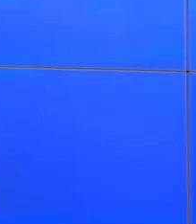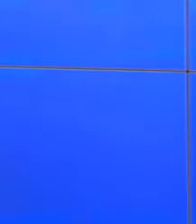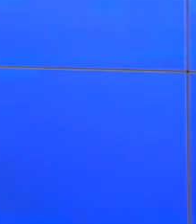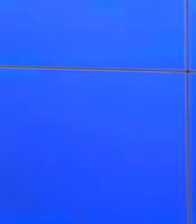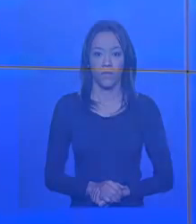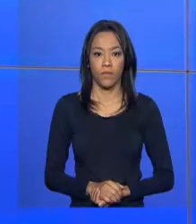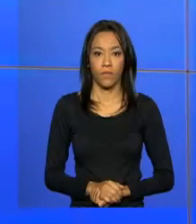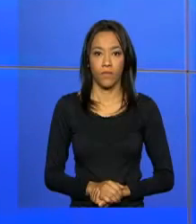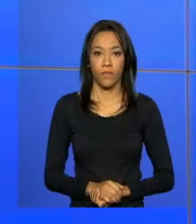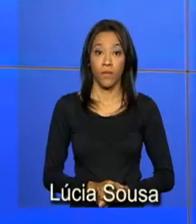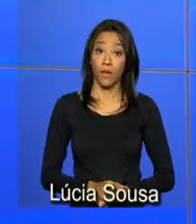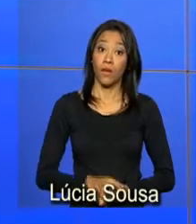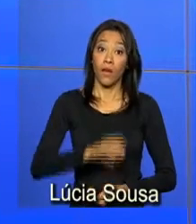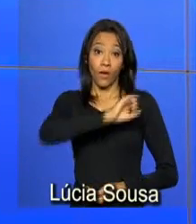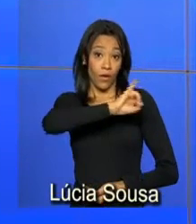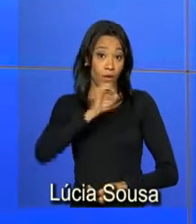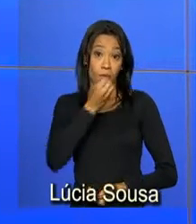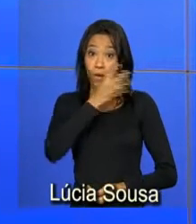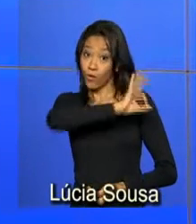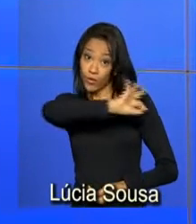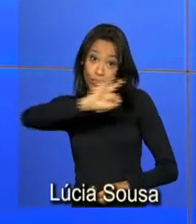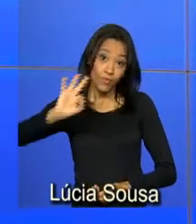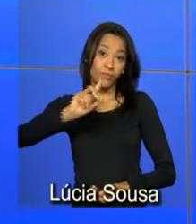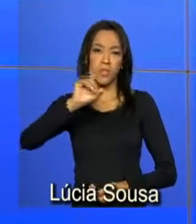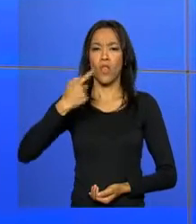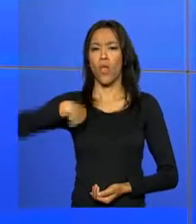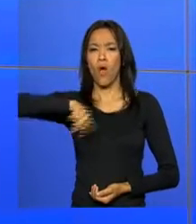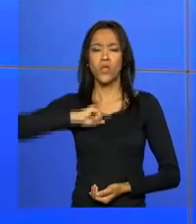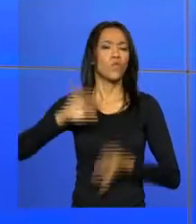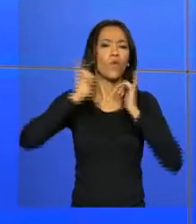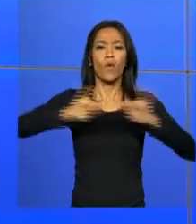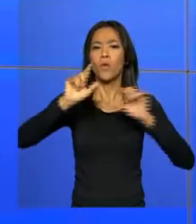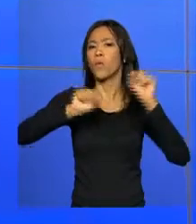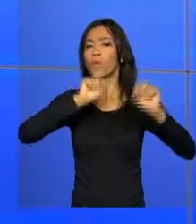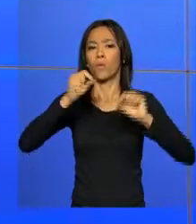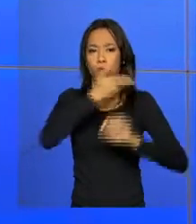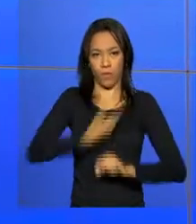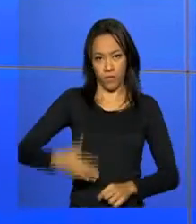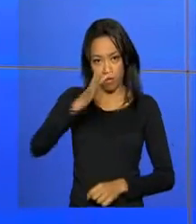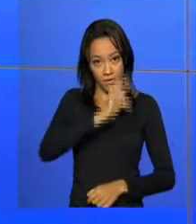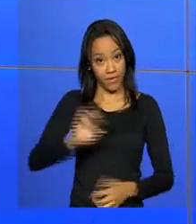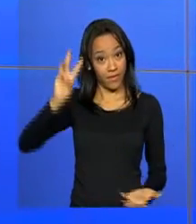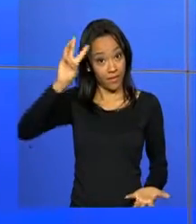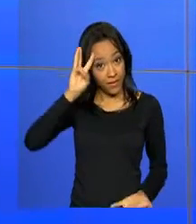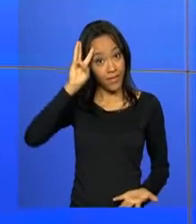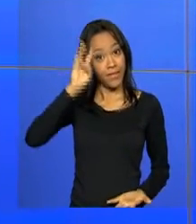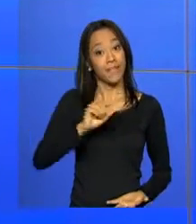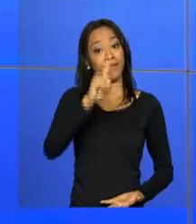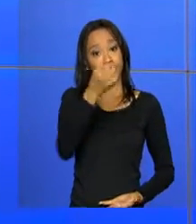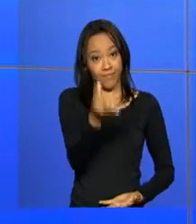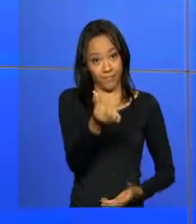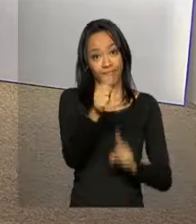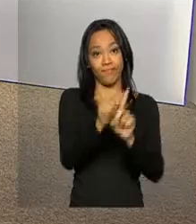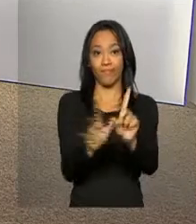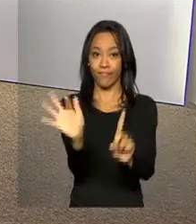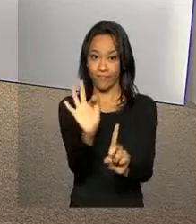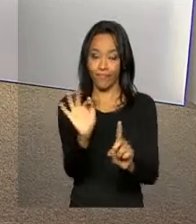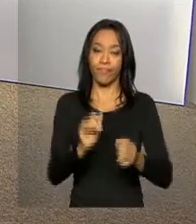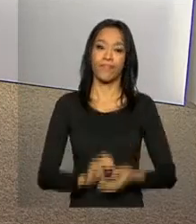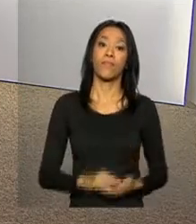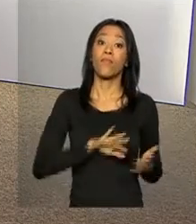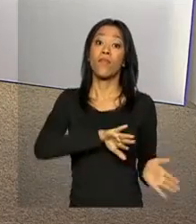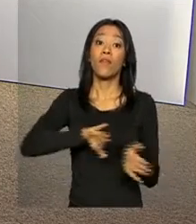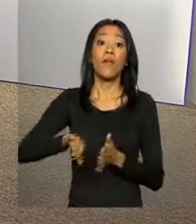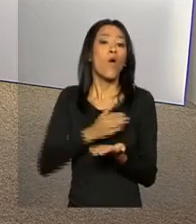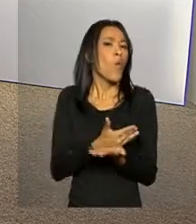Olá, um ótimo dia para você. Estamos no ar com as informações do governo federal nesta terça-feira, 16 de fevereiro. E